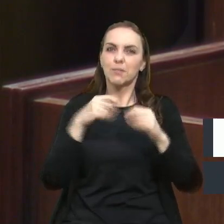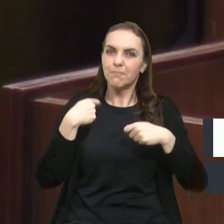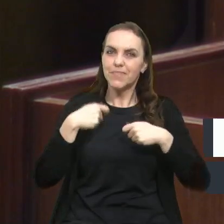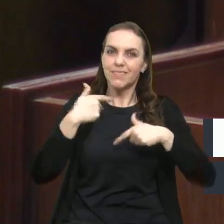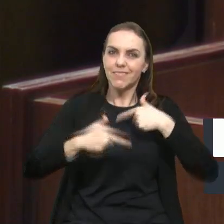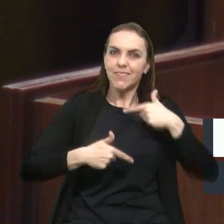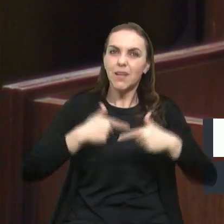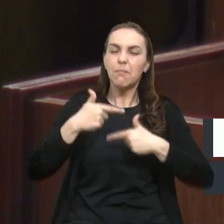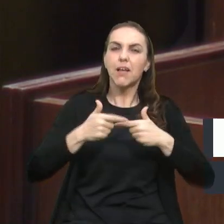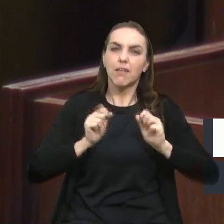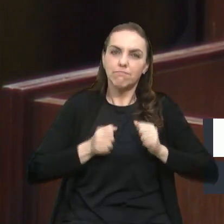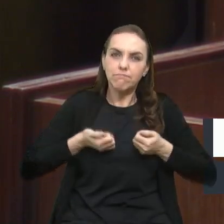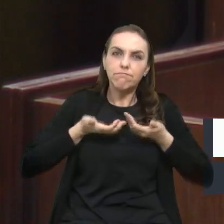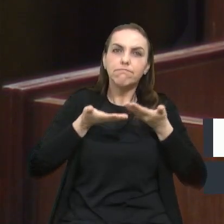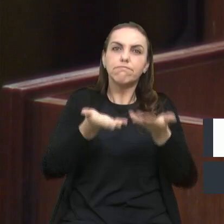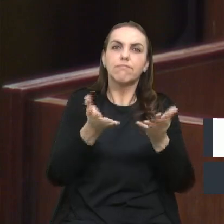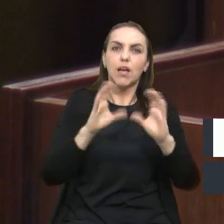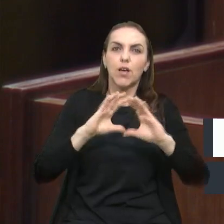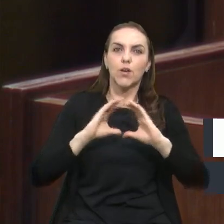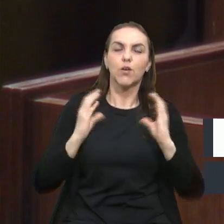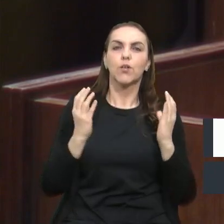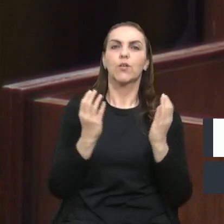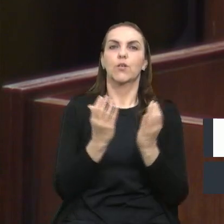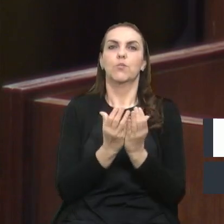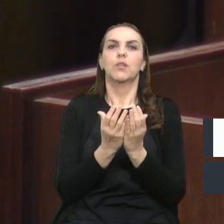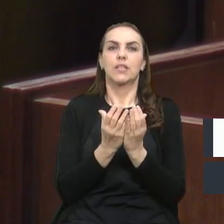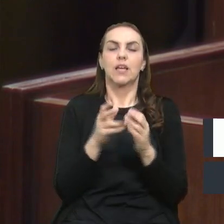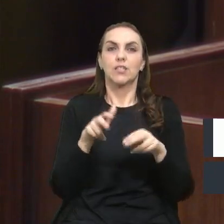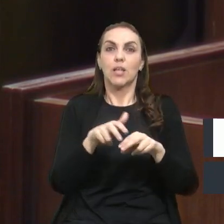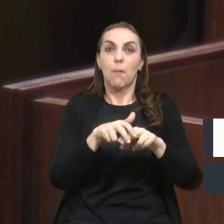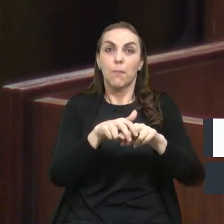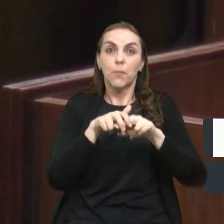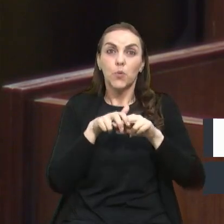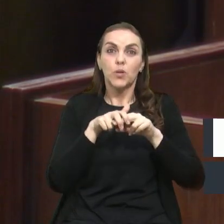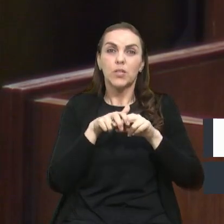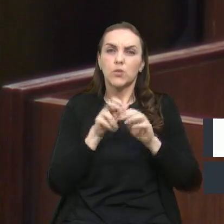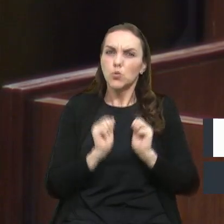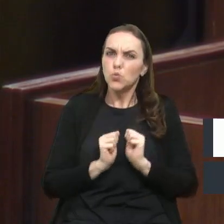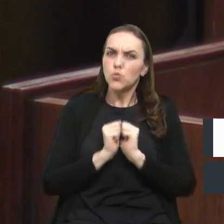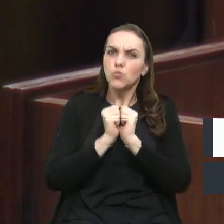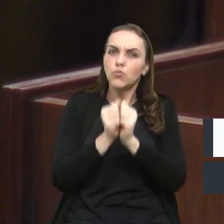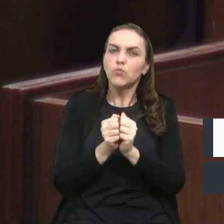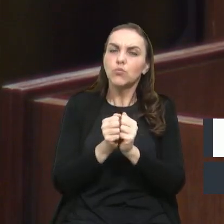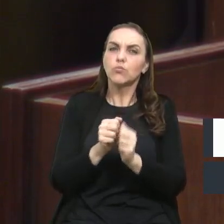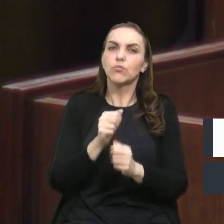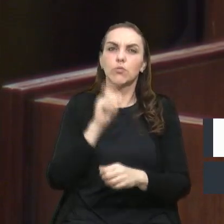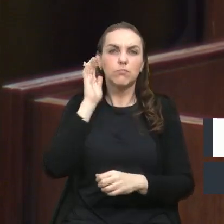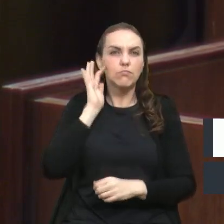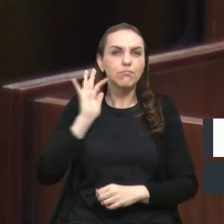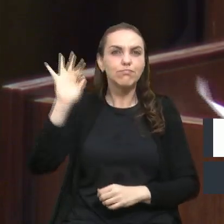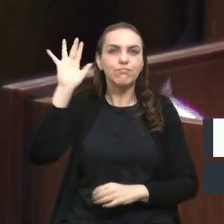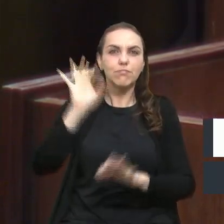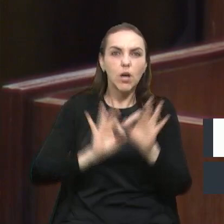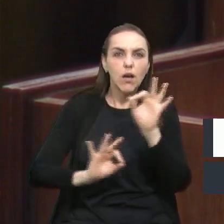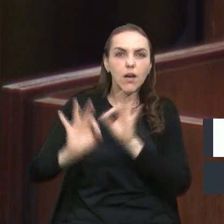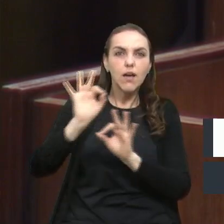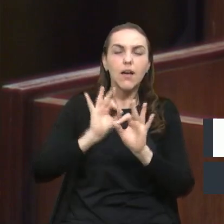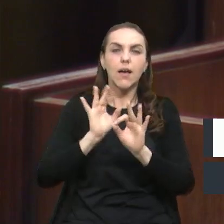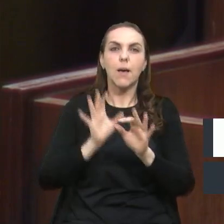entregando a comunidade e, por isso, juntos estamos idealizando este projeto.